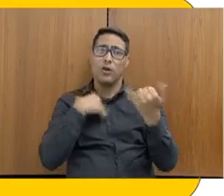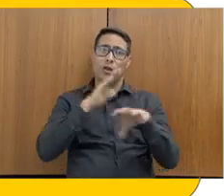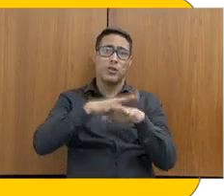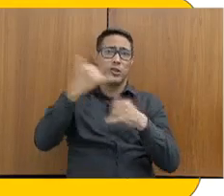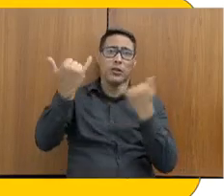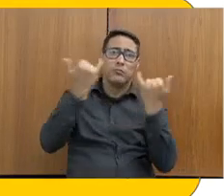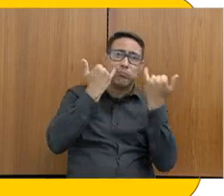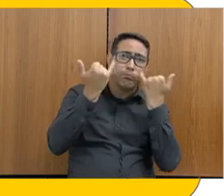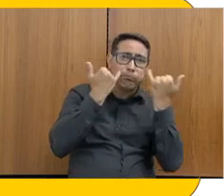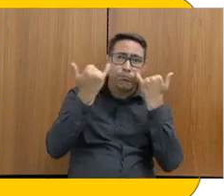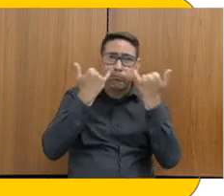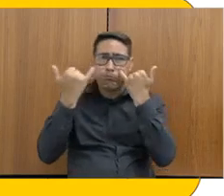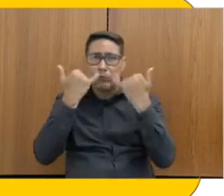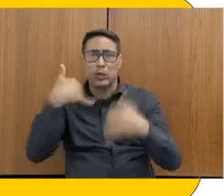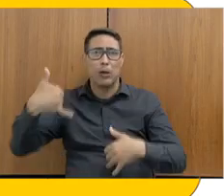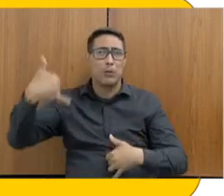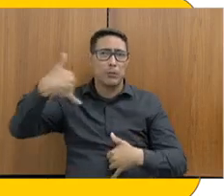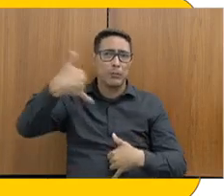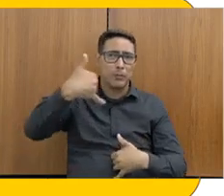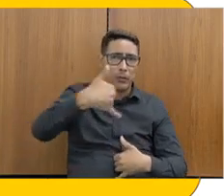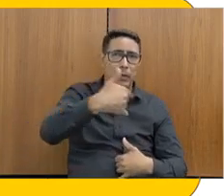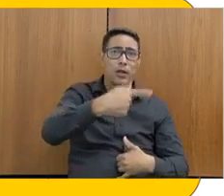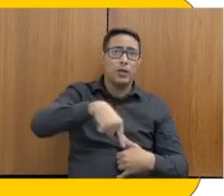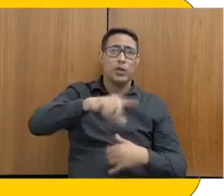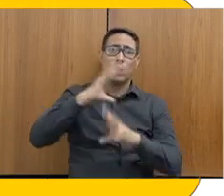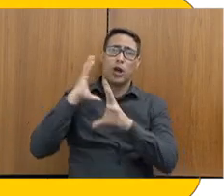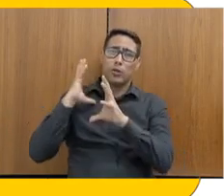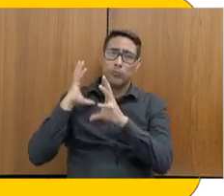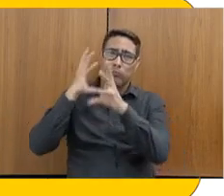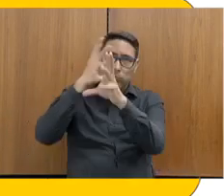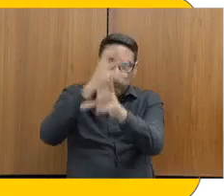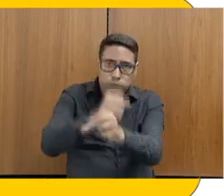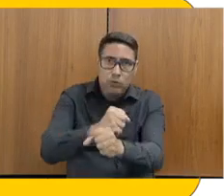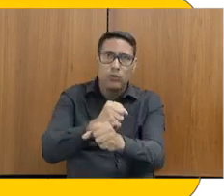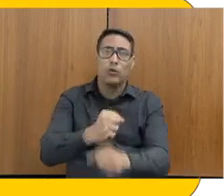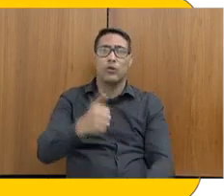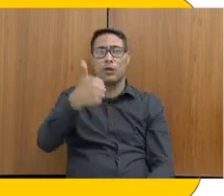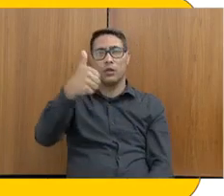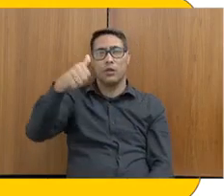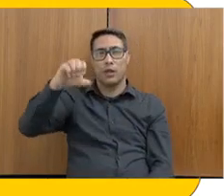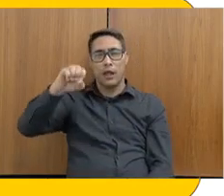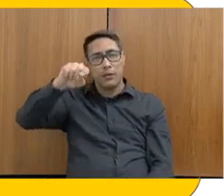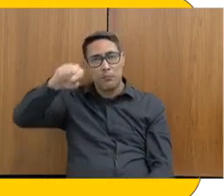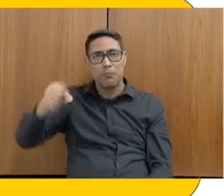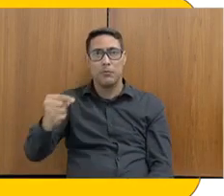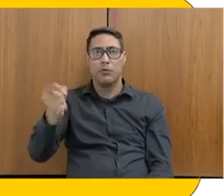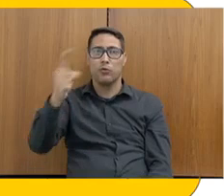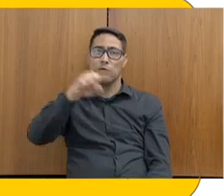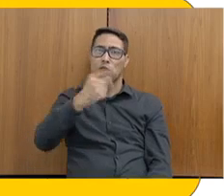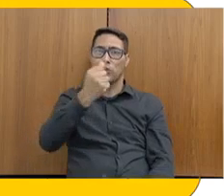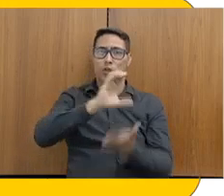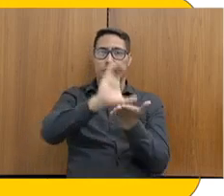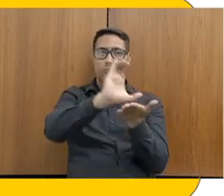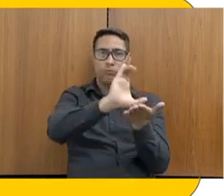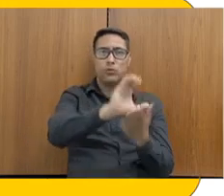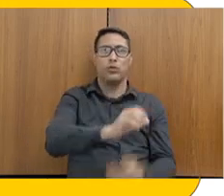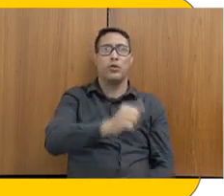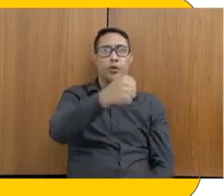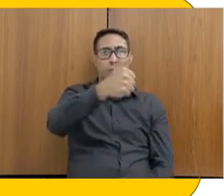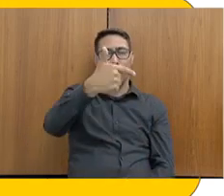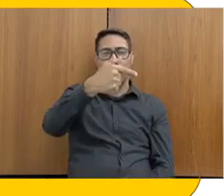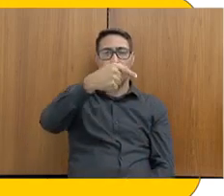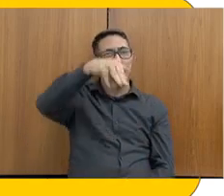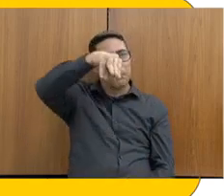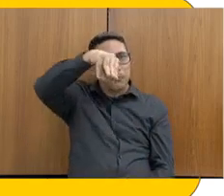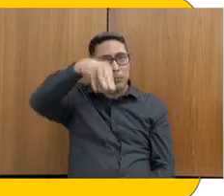setoriais. Total de atendimentos foram em torno de 110 mil, e recursos investidos em torno de 12